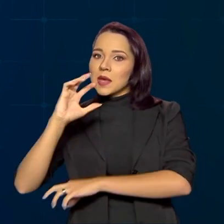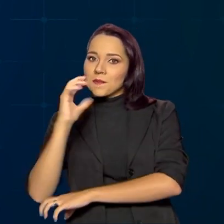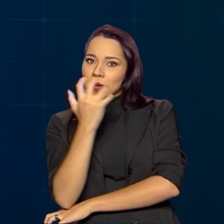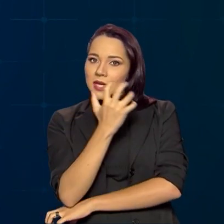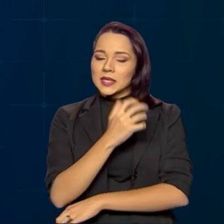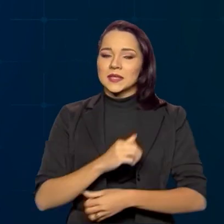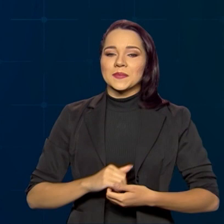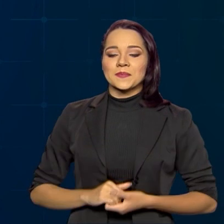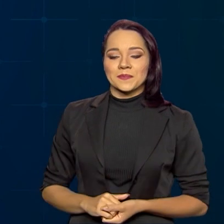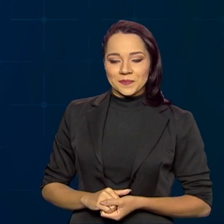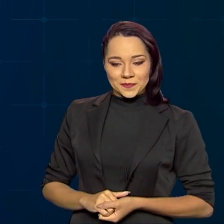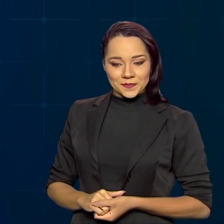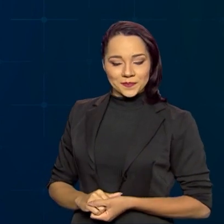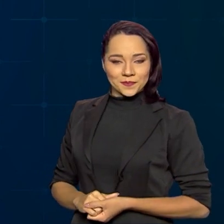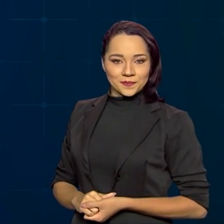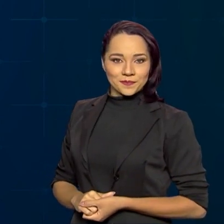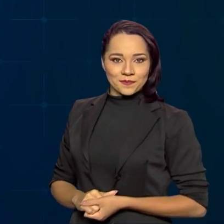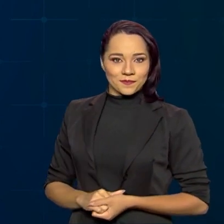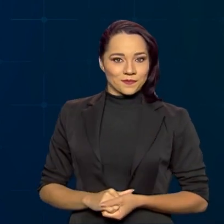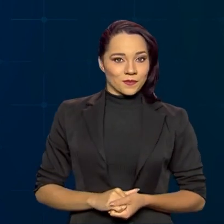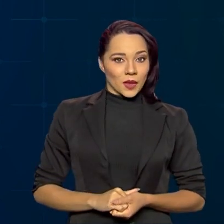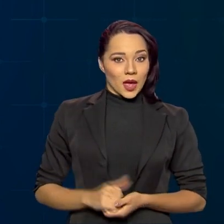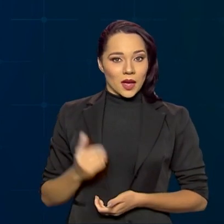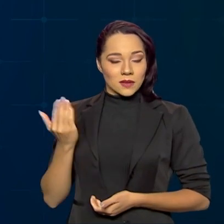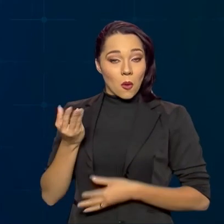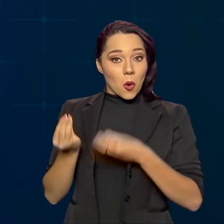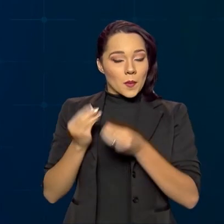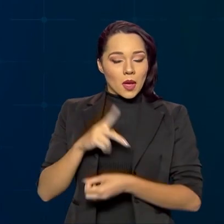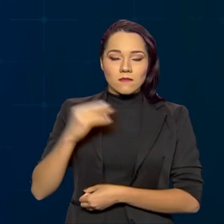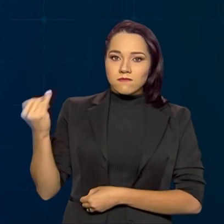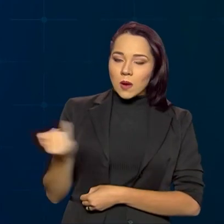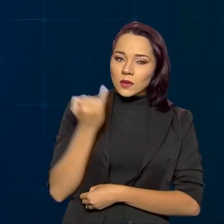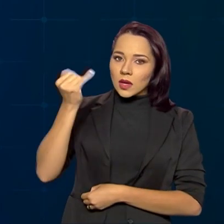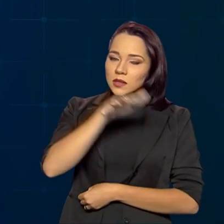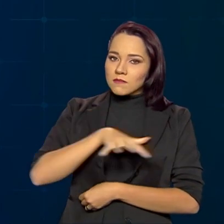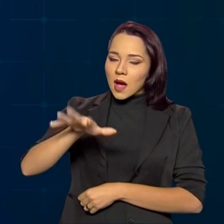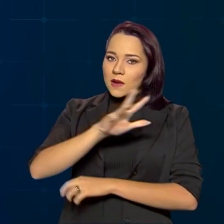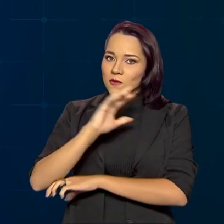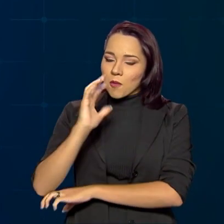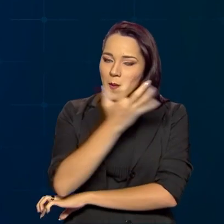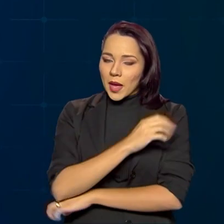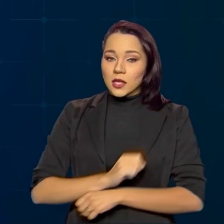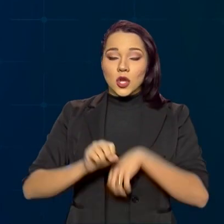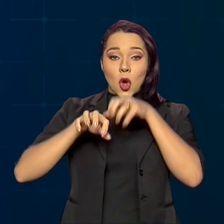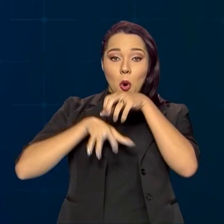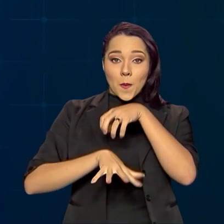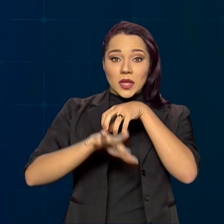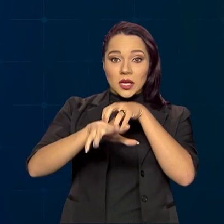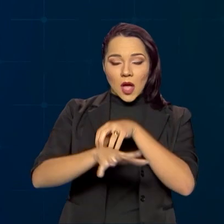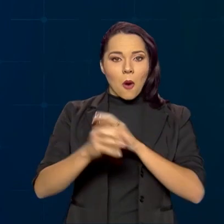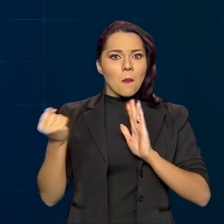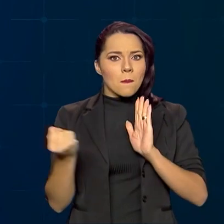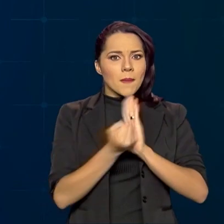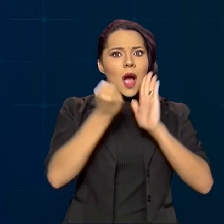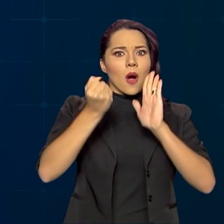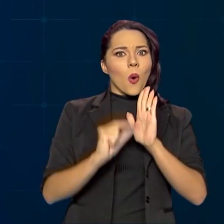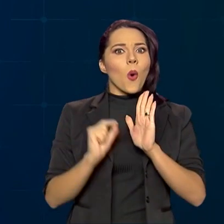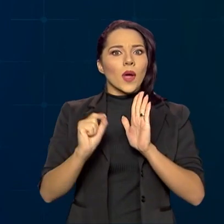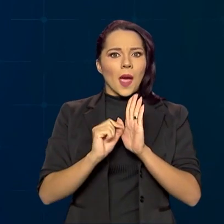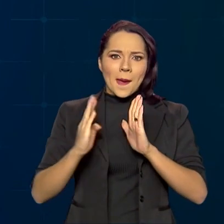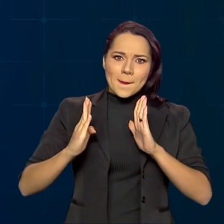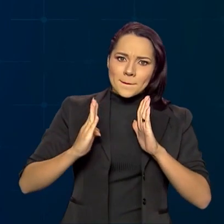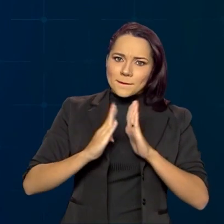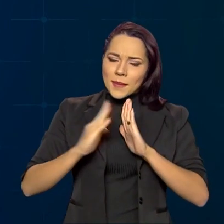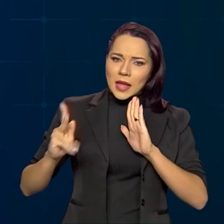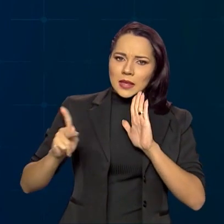vertebrados. Por causa de sua importância ambiental, o Pantanal foi decretado Patrimônio Nacional pela